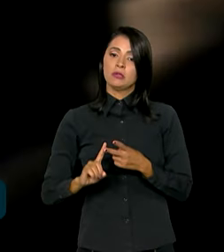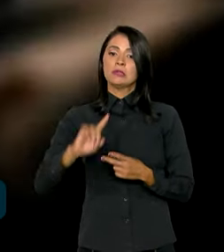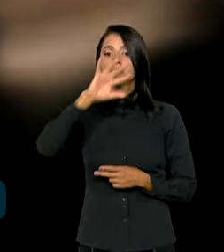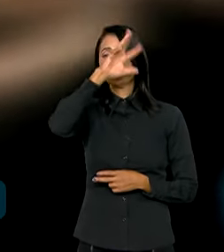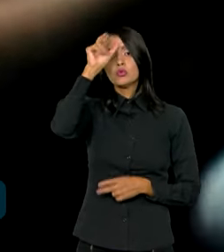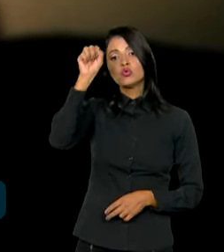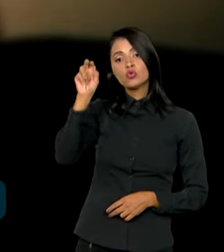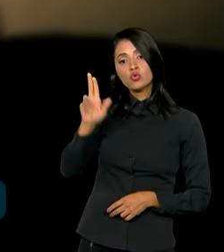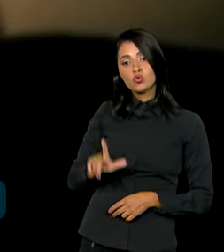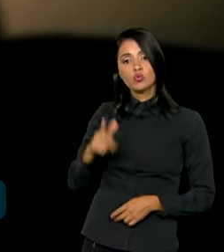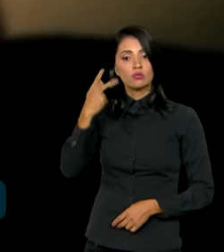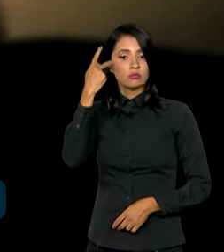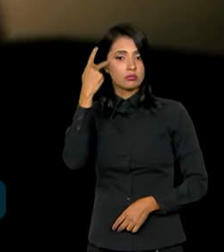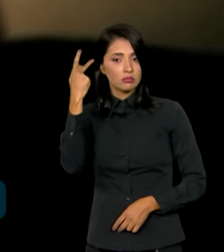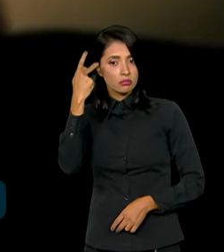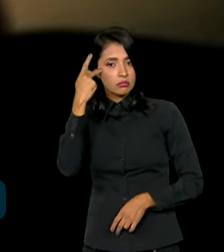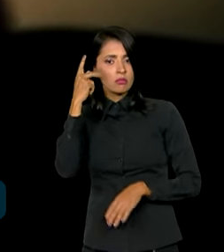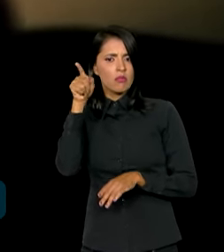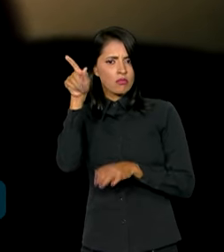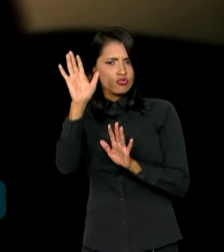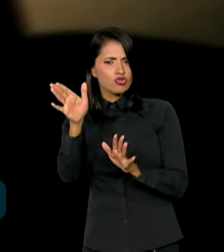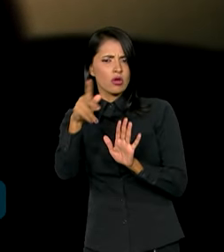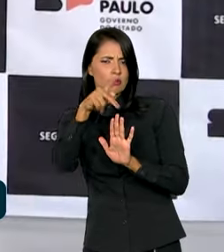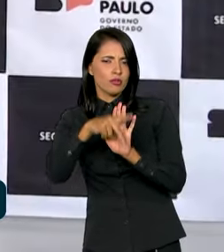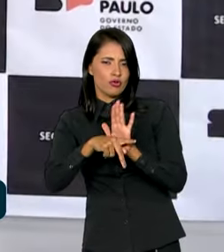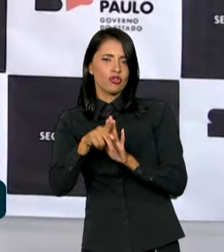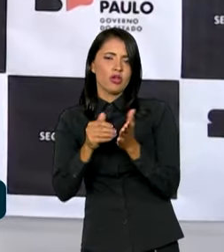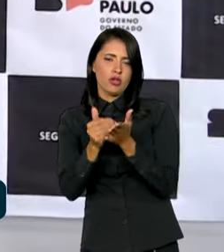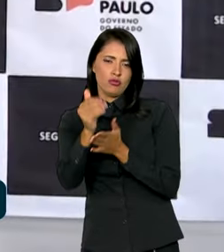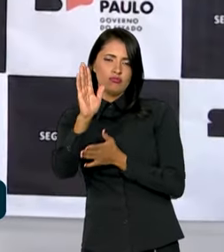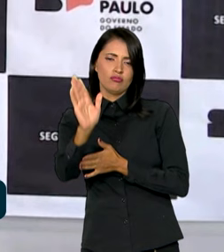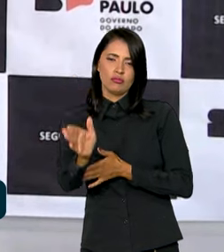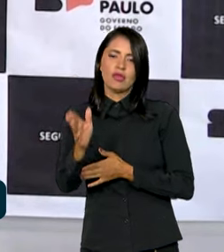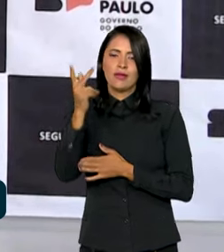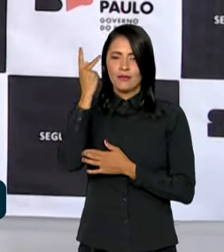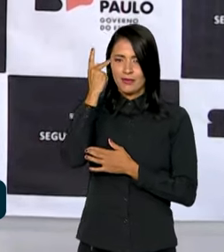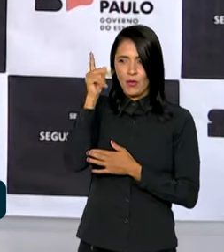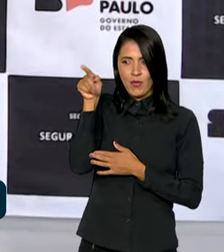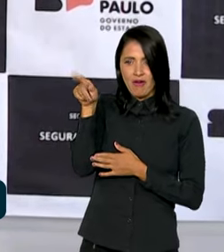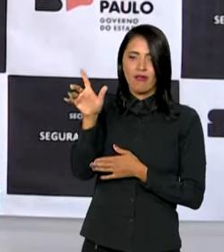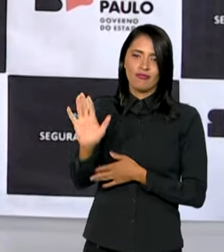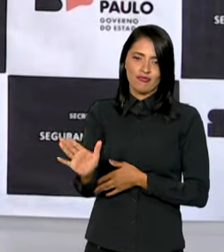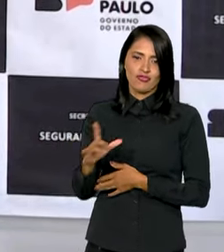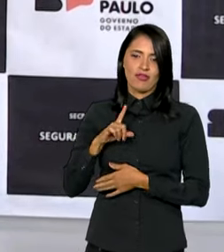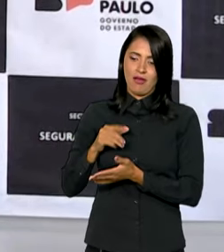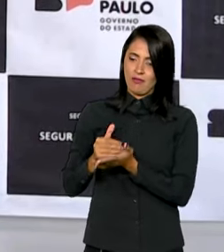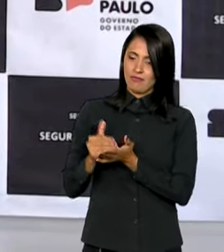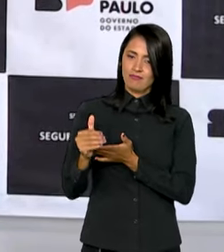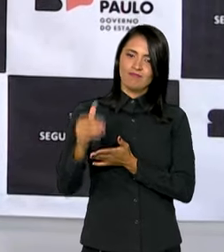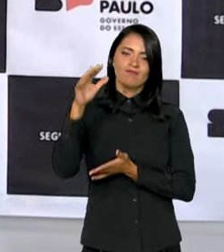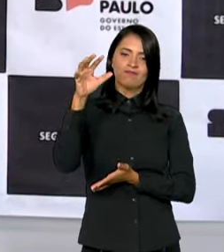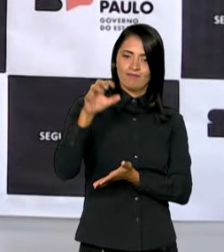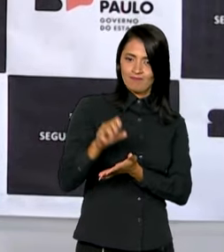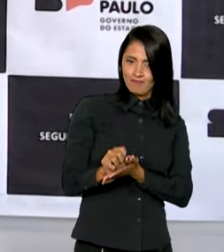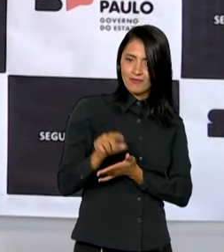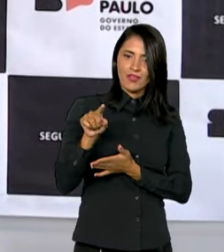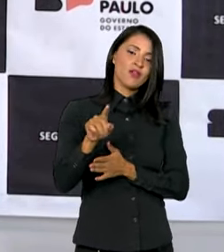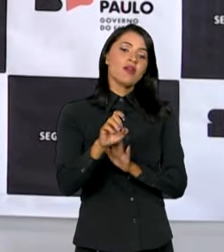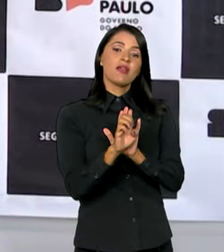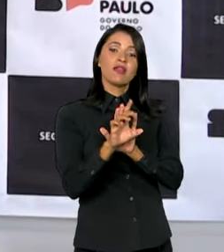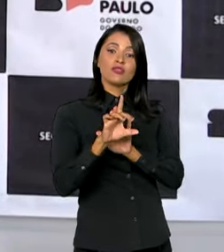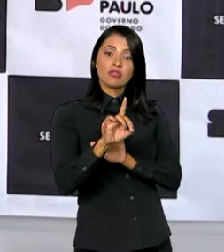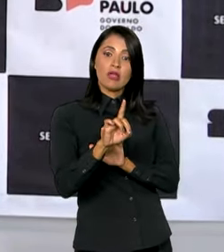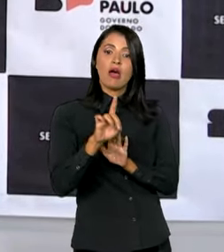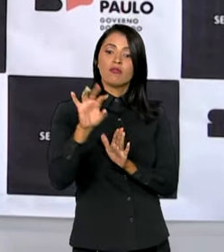e São Paulo, onde já existe um projeto piloto. O Estado de São Paulo, ele se cadastrou nesse edital